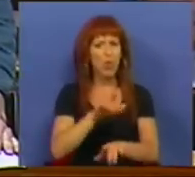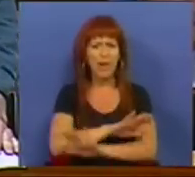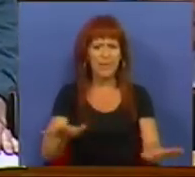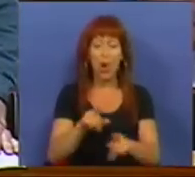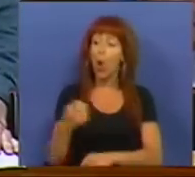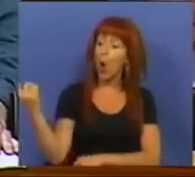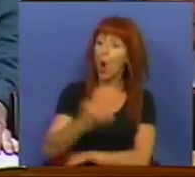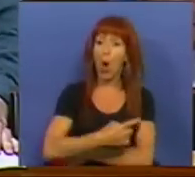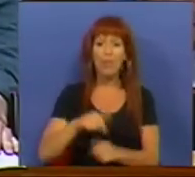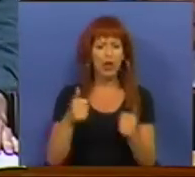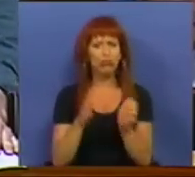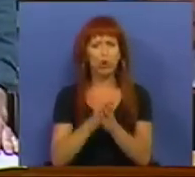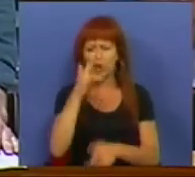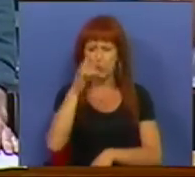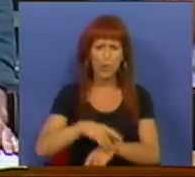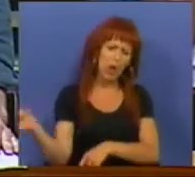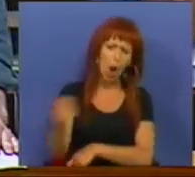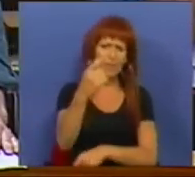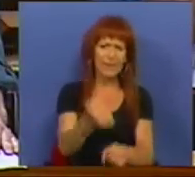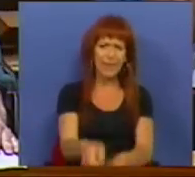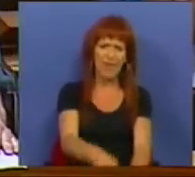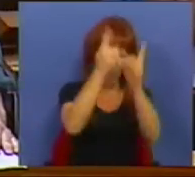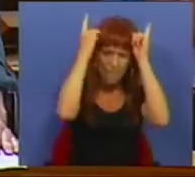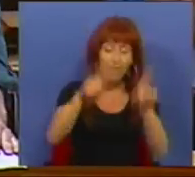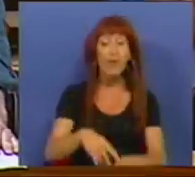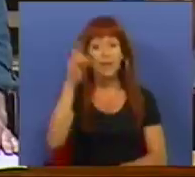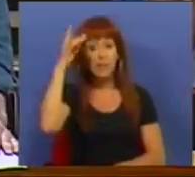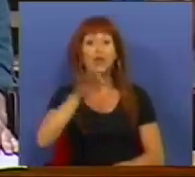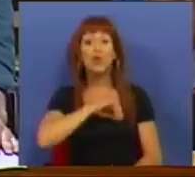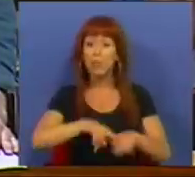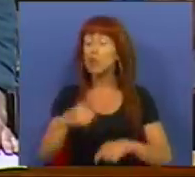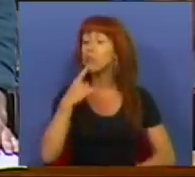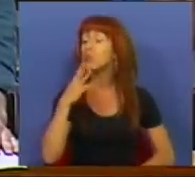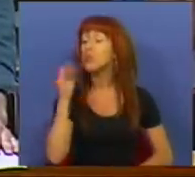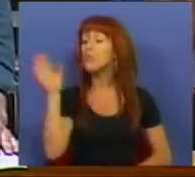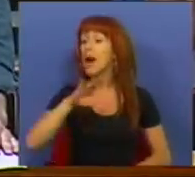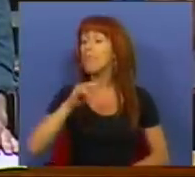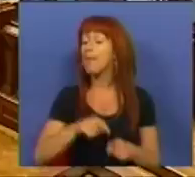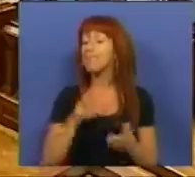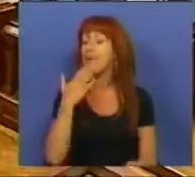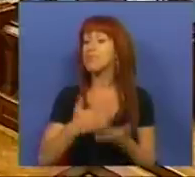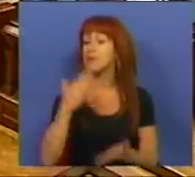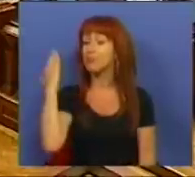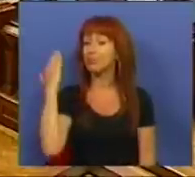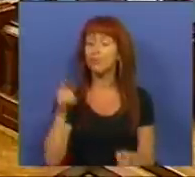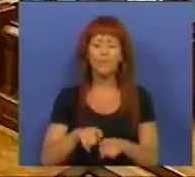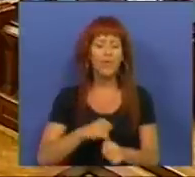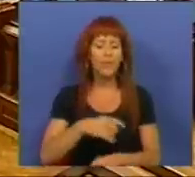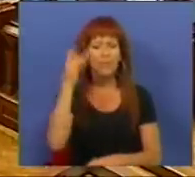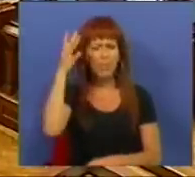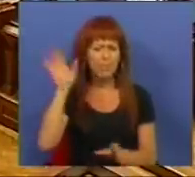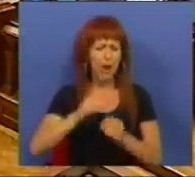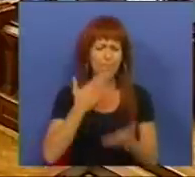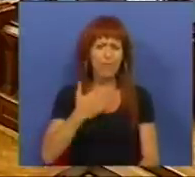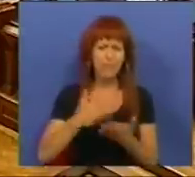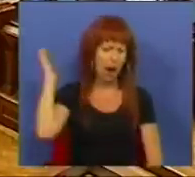ou que se obriga todos os doentes a trabalhar. E até há fraudes, Sr. Deputado, muito mais gigantescas. Há fraudes muito mais